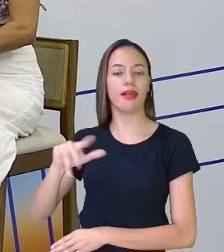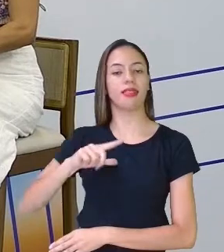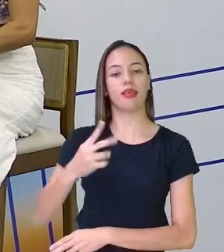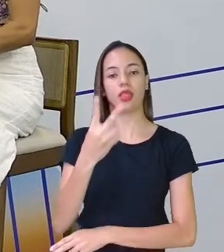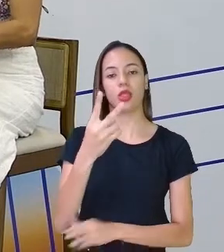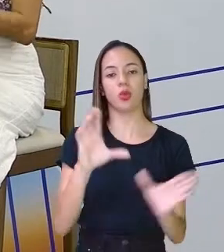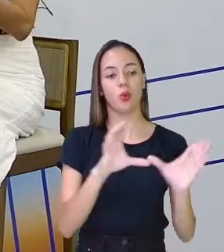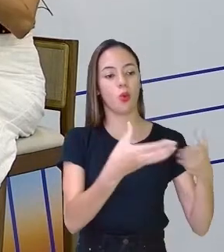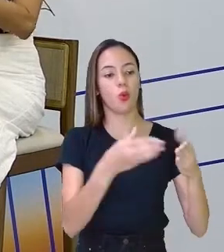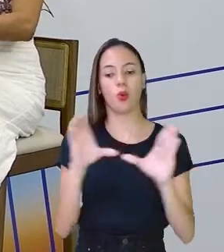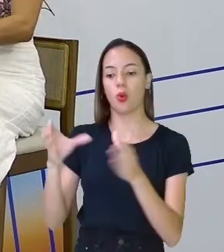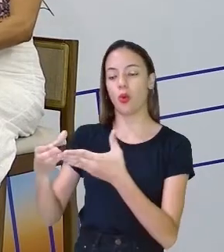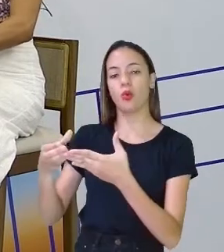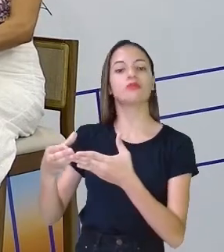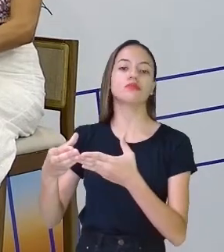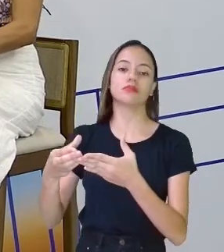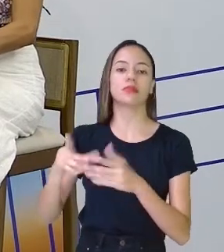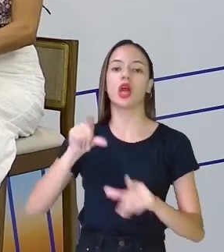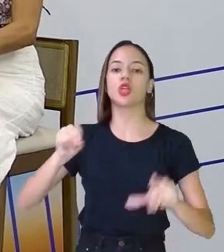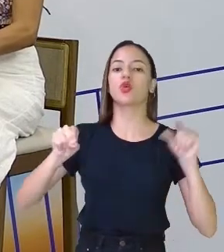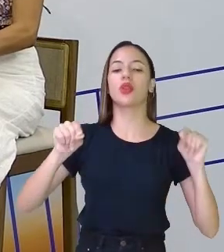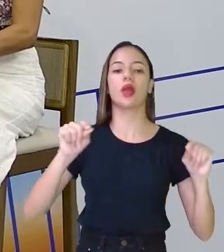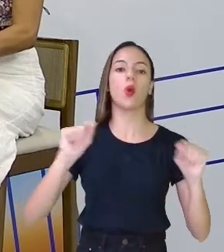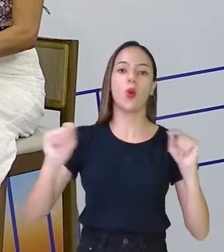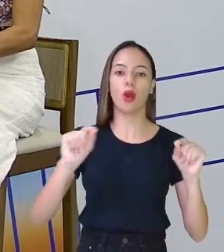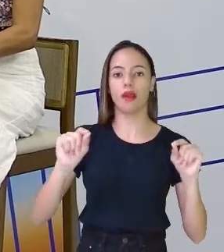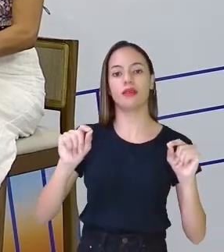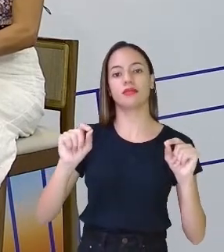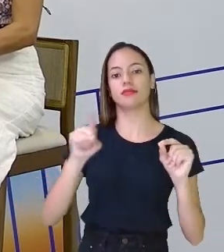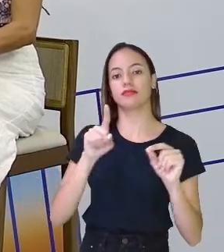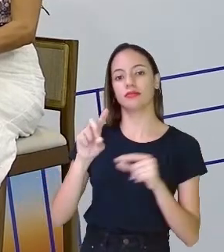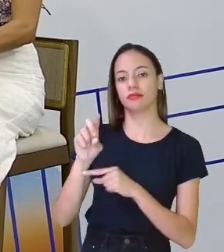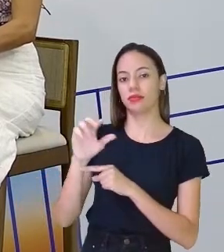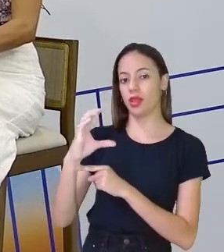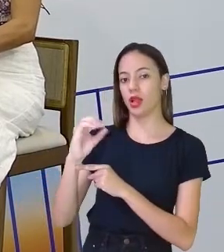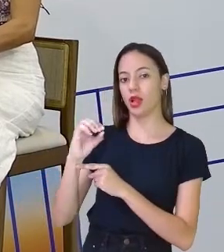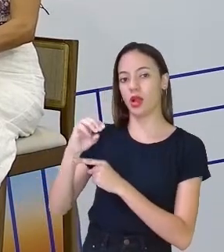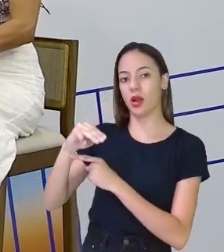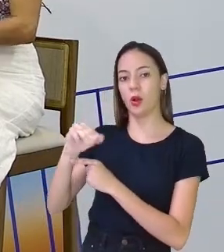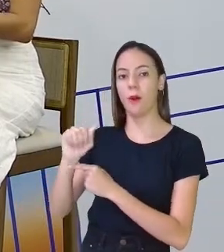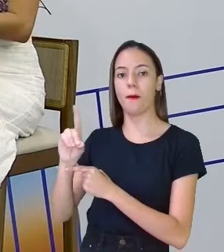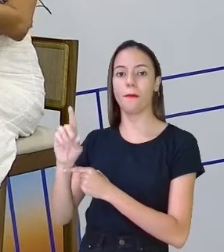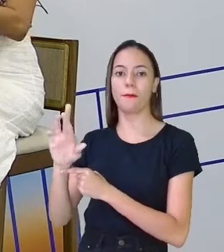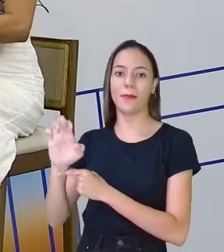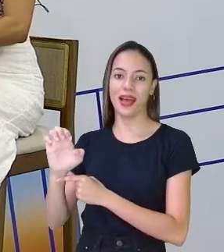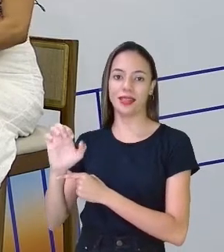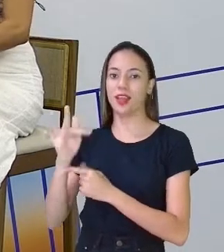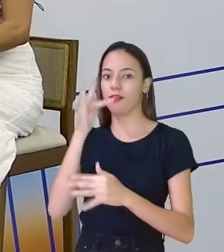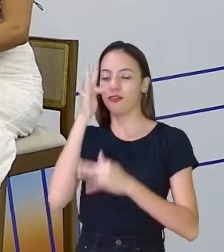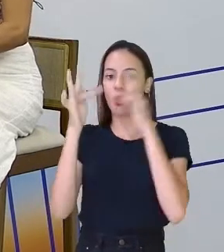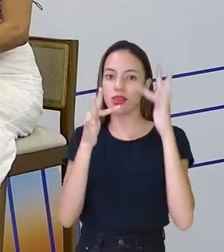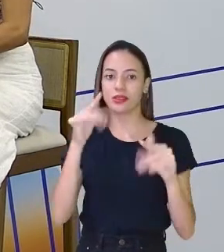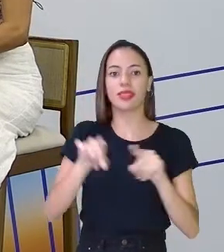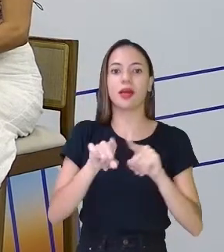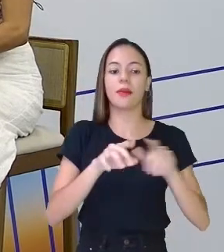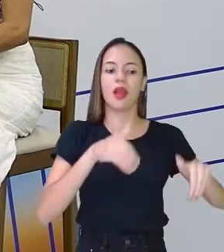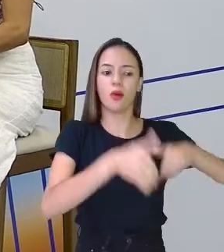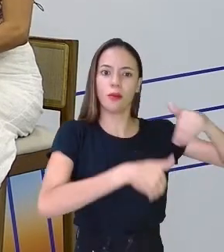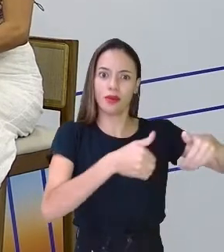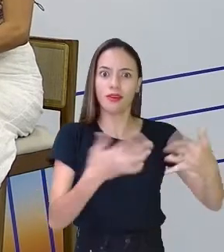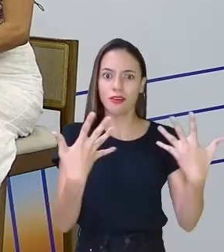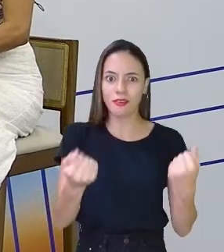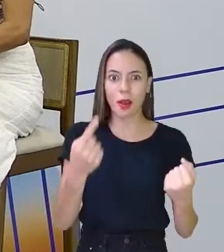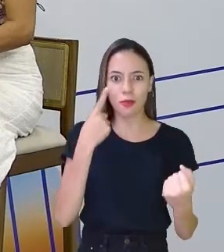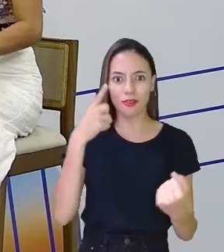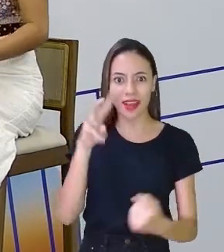turmas que escolheram trabalhar com a comadre Florzinha e com a Curupira. Vamos conferir um pouquinho desse trabalho lindo